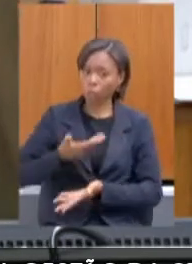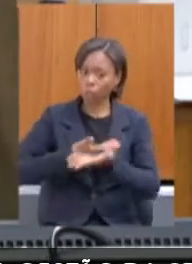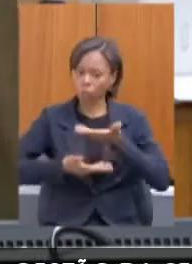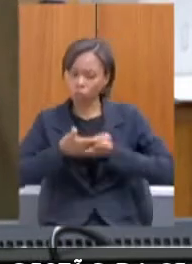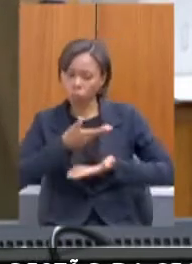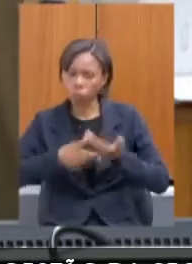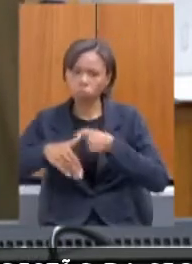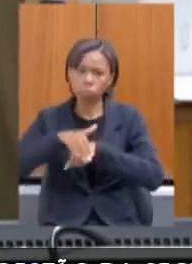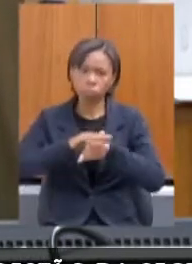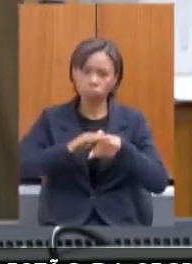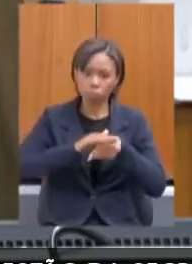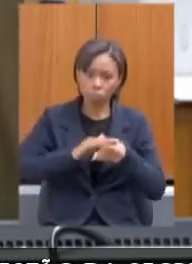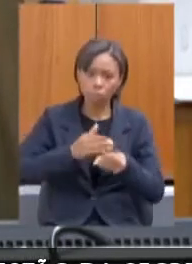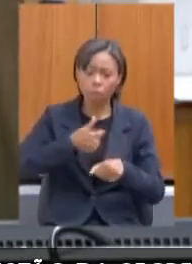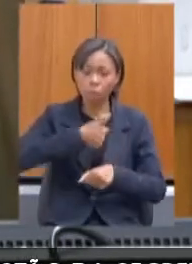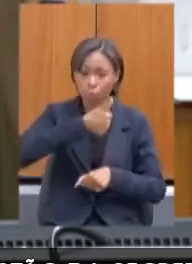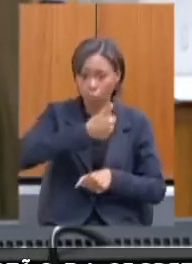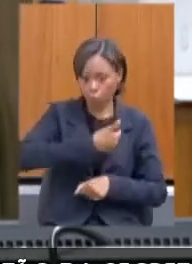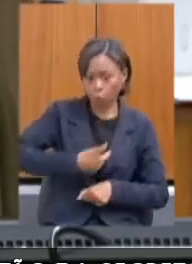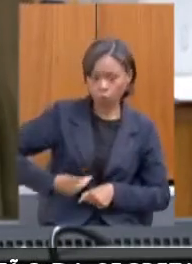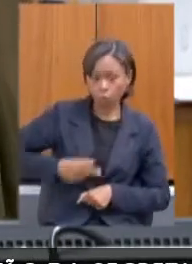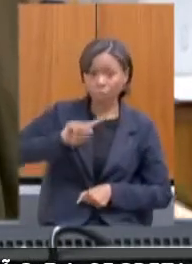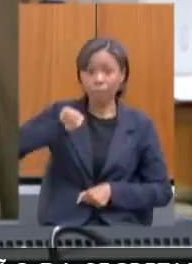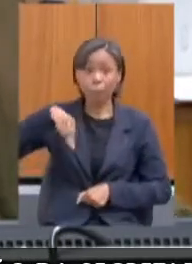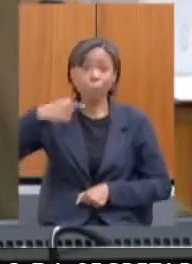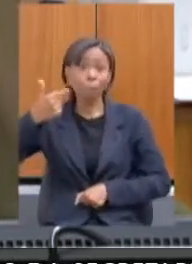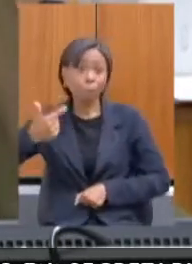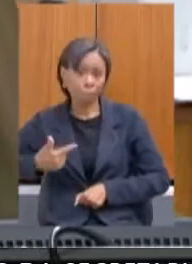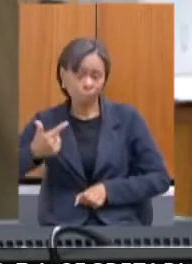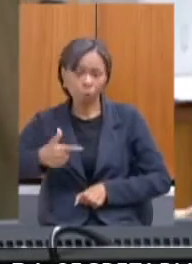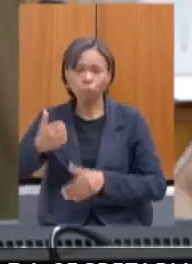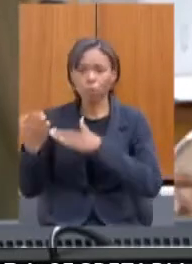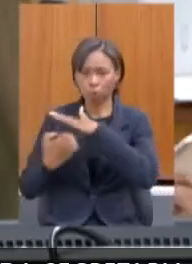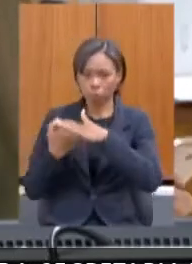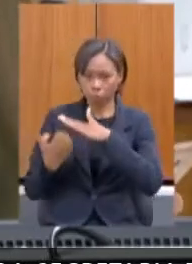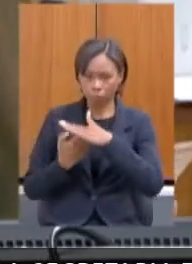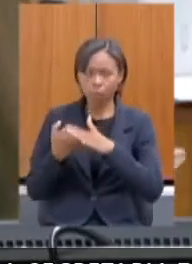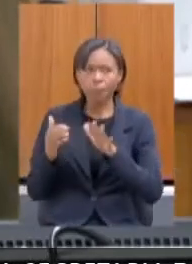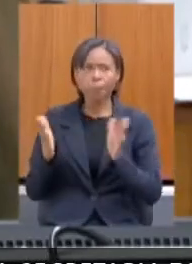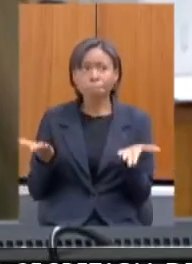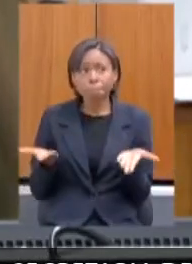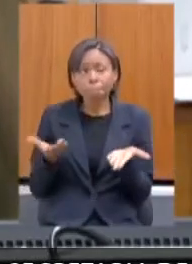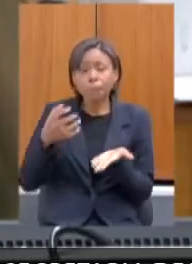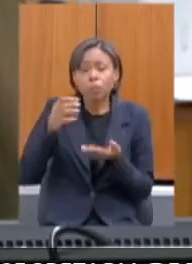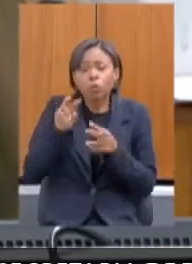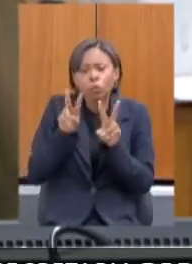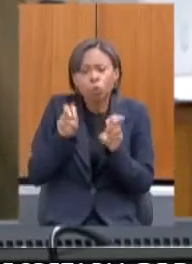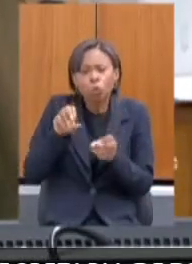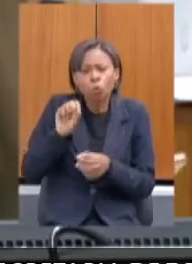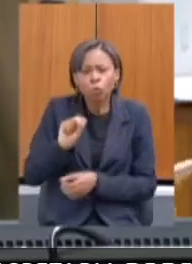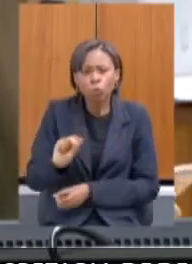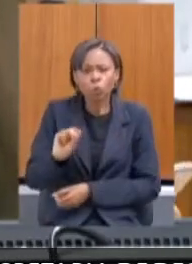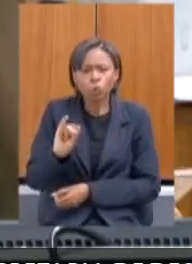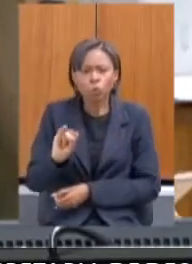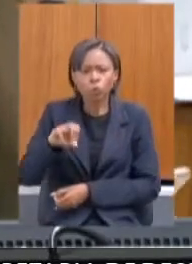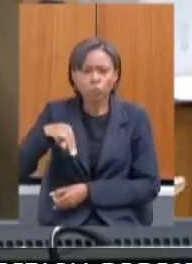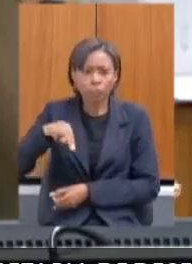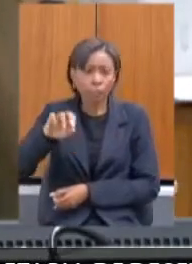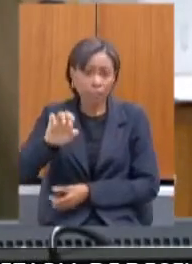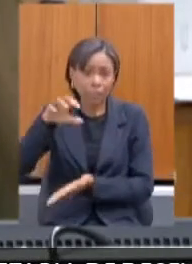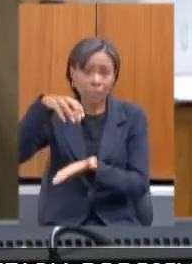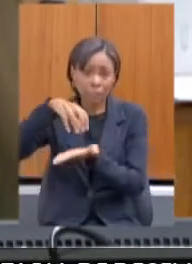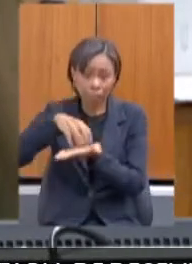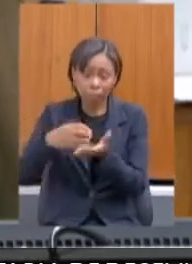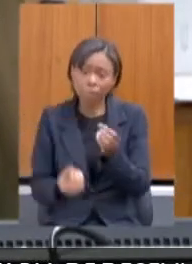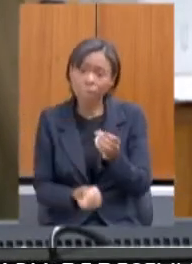para depois sair para as empresas. Quanto ao posto do CINE, eu até perguntei aqui porque dentro da